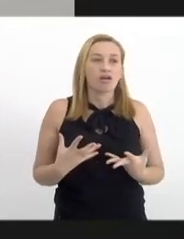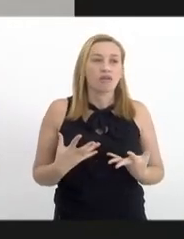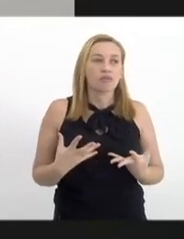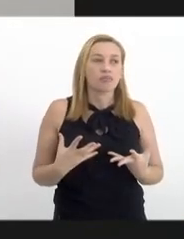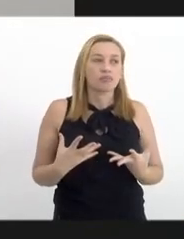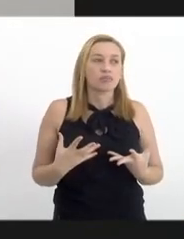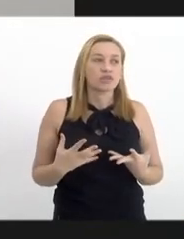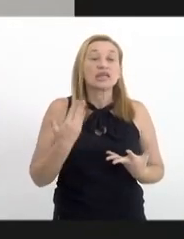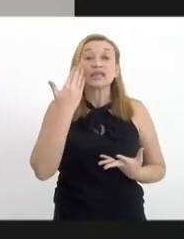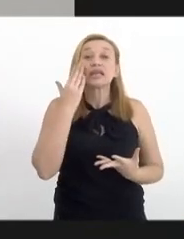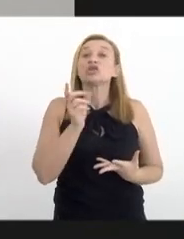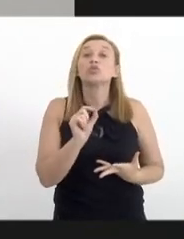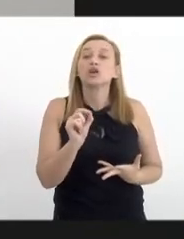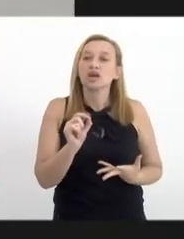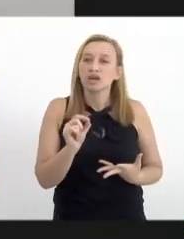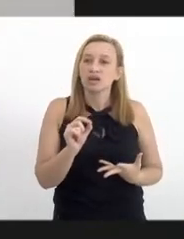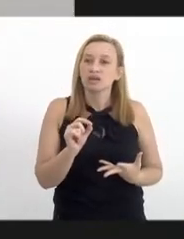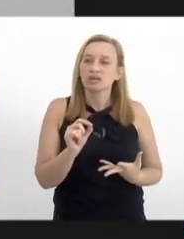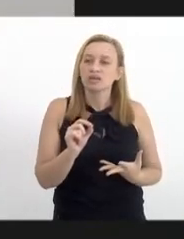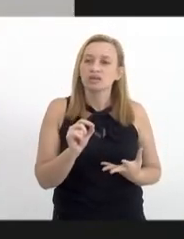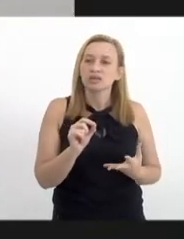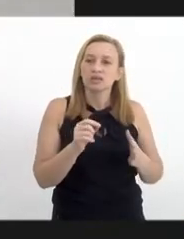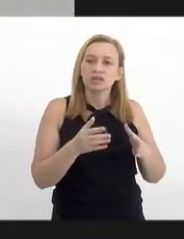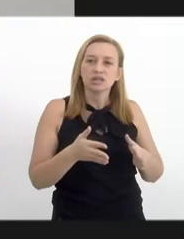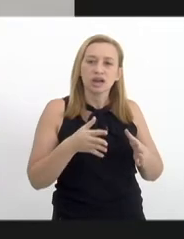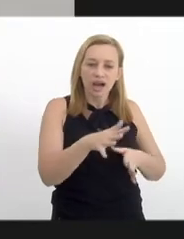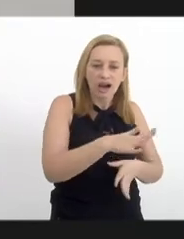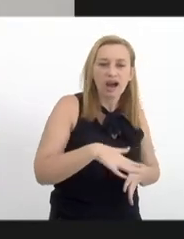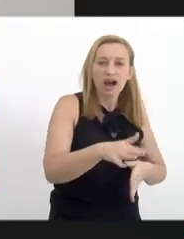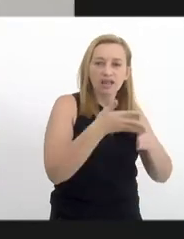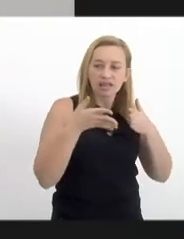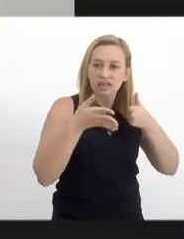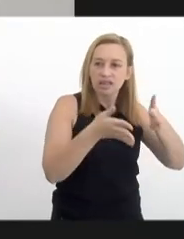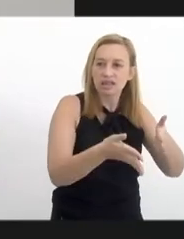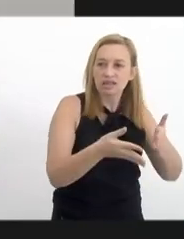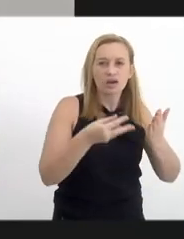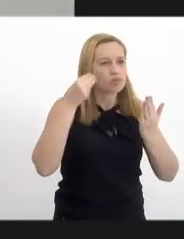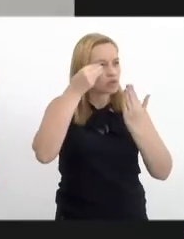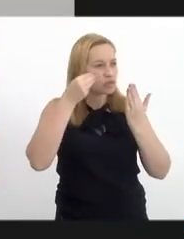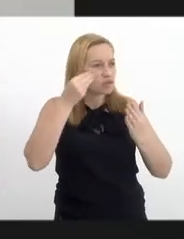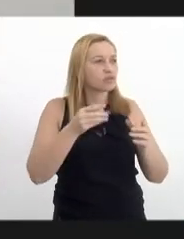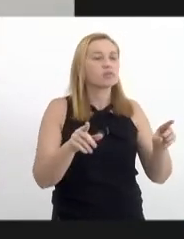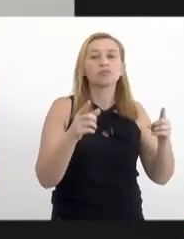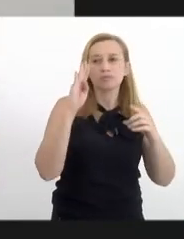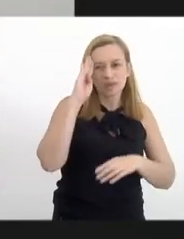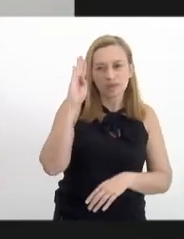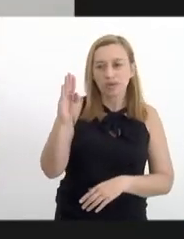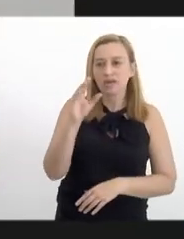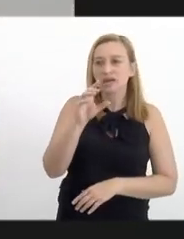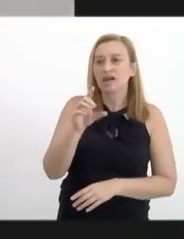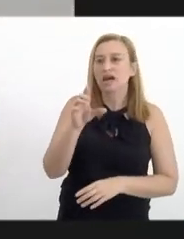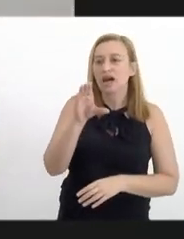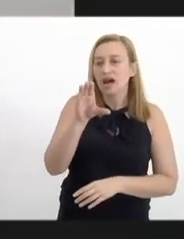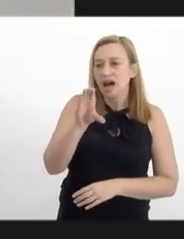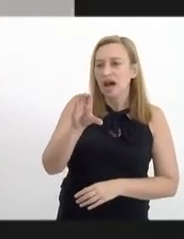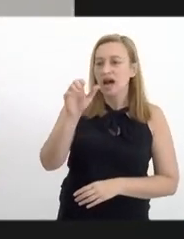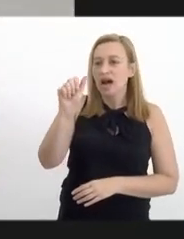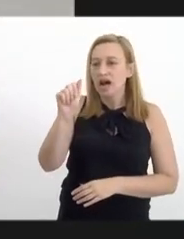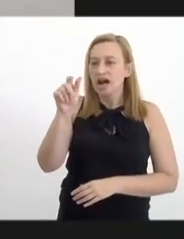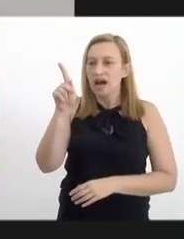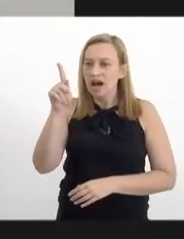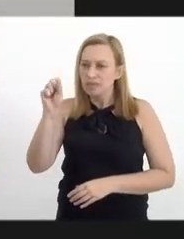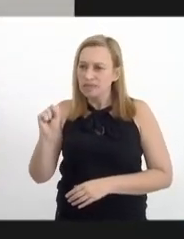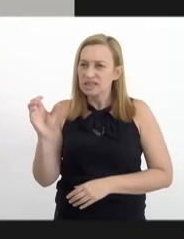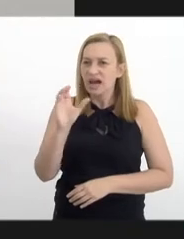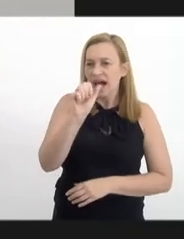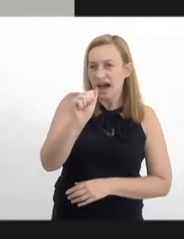a gente entende aqui que a rede de atenção psicosocial, especialmente os CAPSAD, eles têm uma necessidade no Estado do Rio